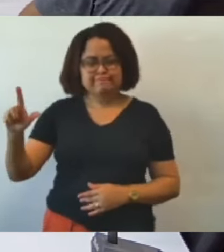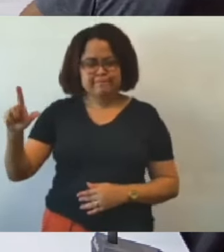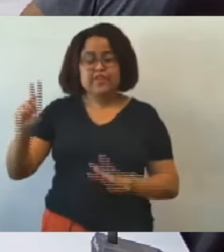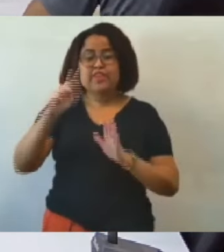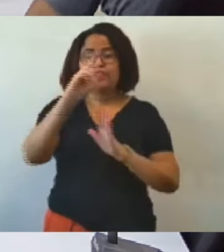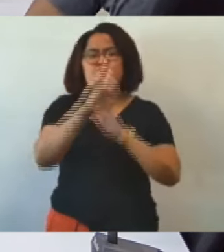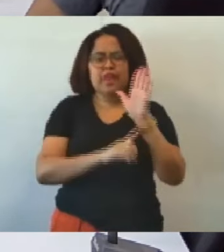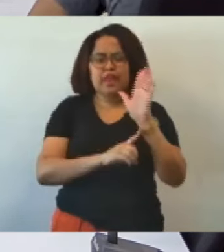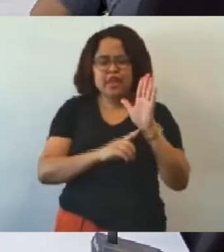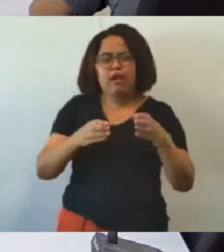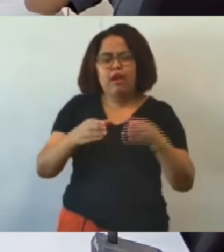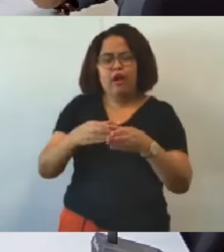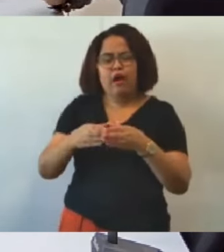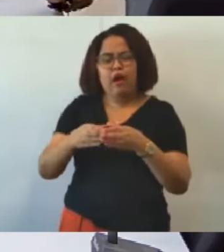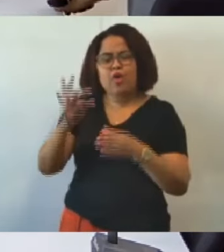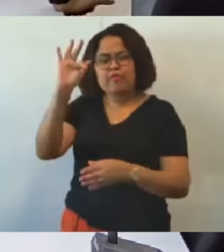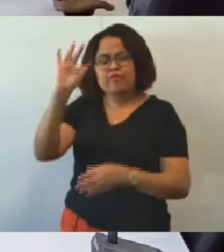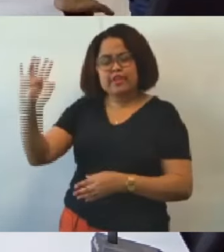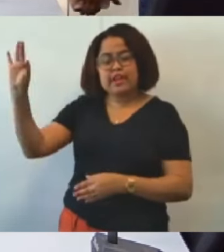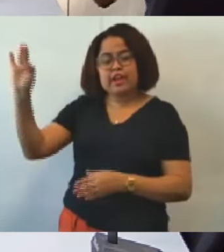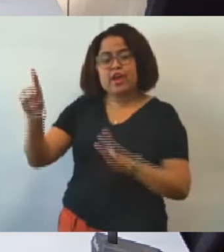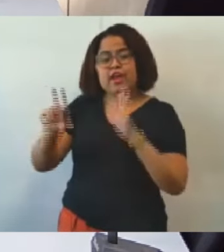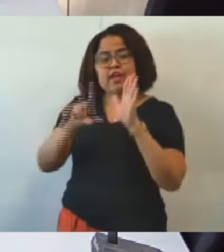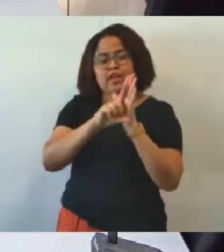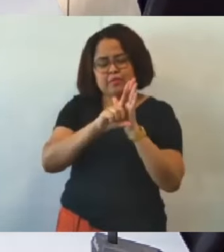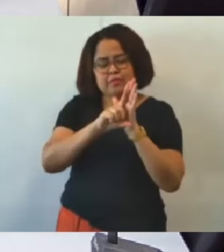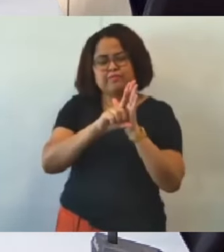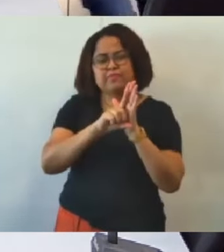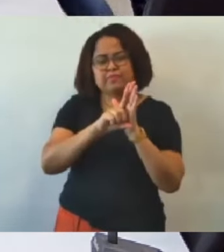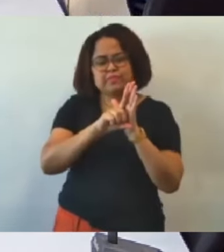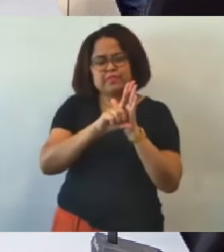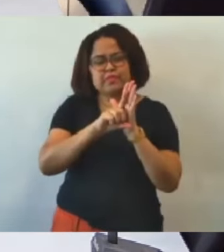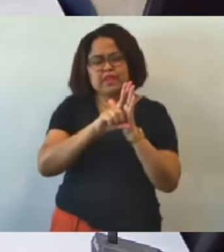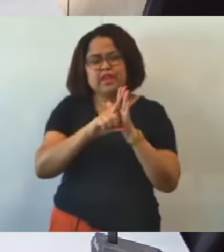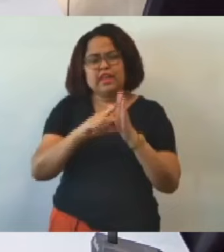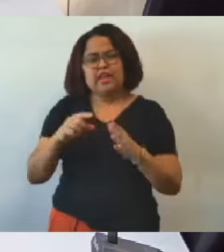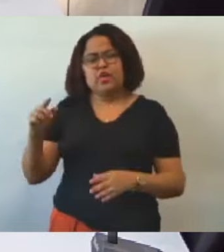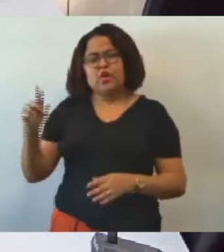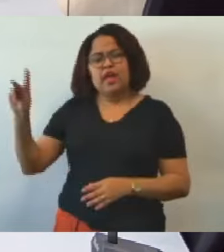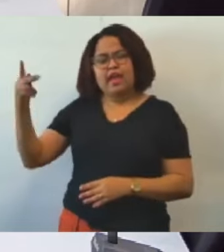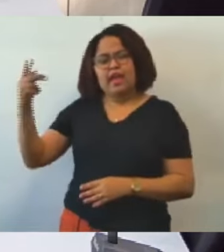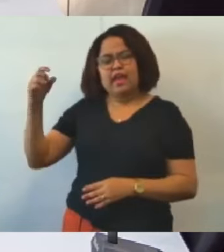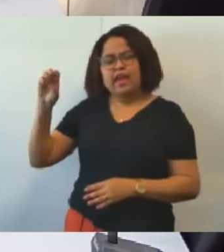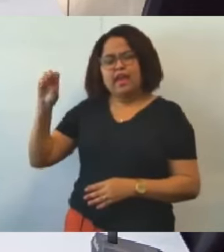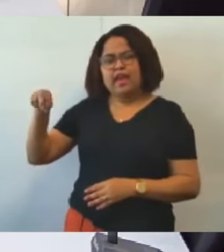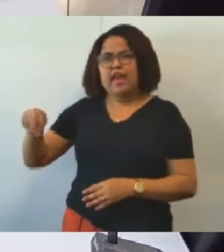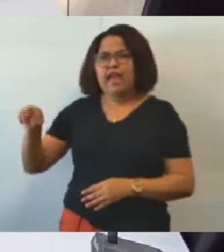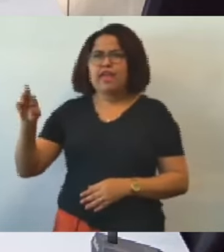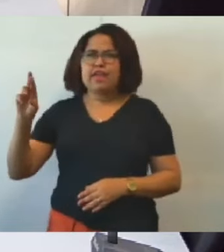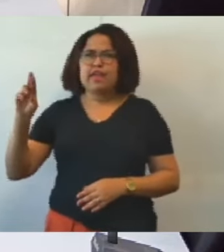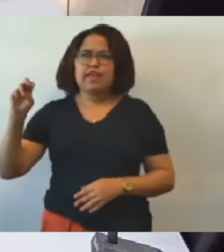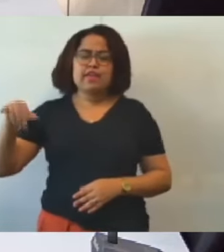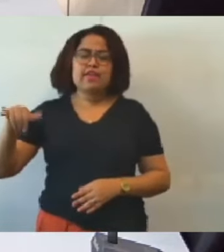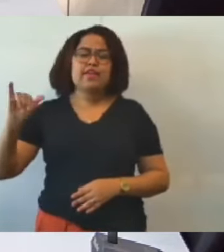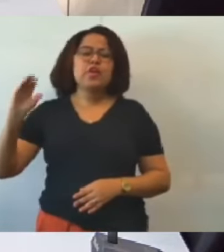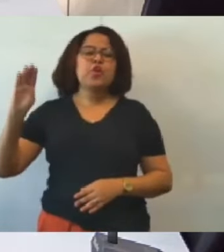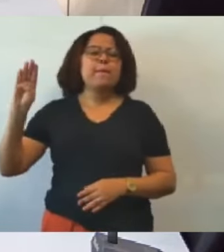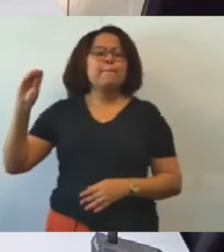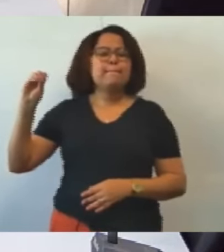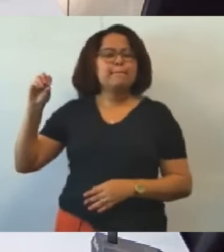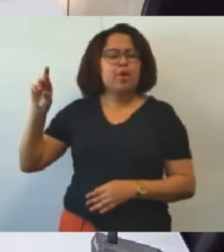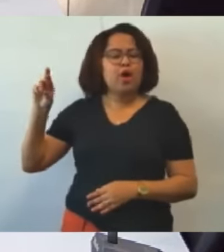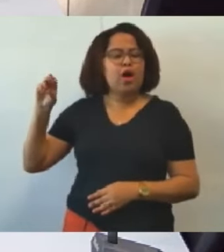federal criar a lei Henri Borel que trouxe maior rigor na punição envolvendo homicídios